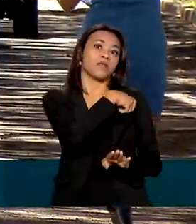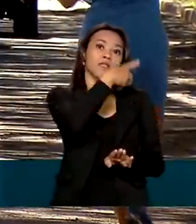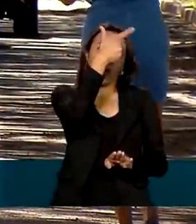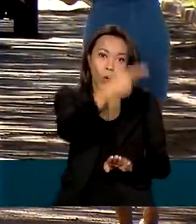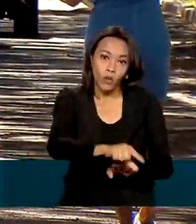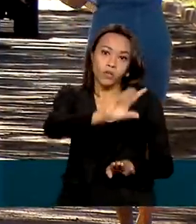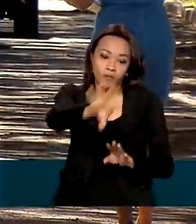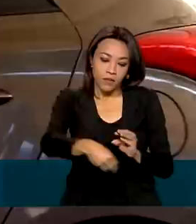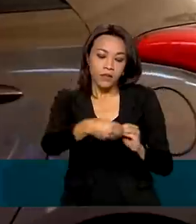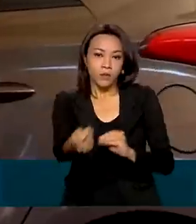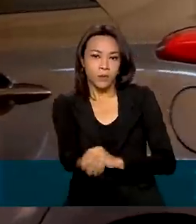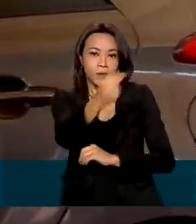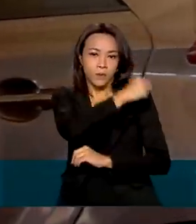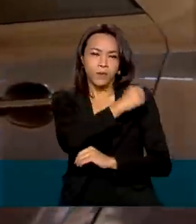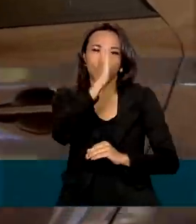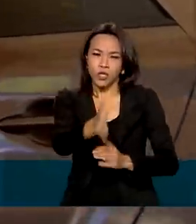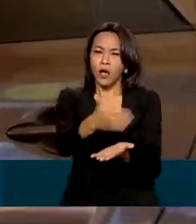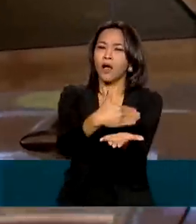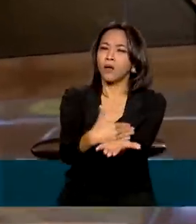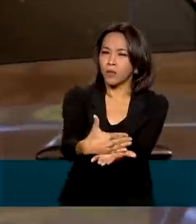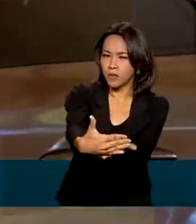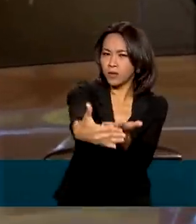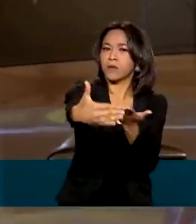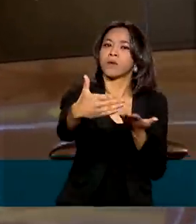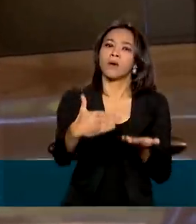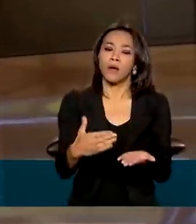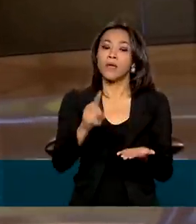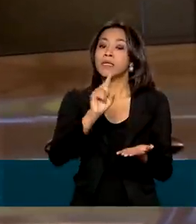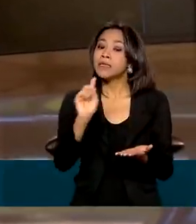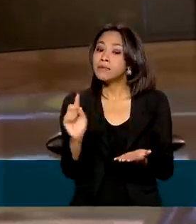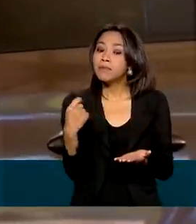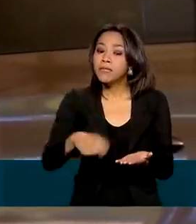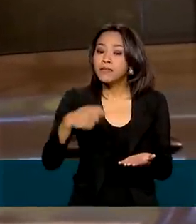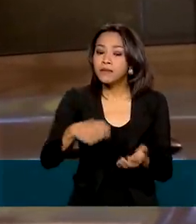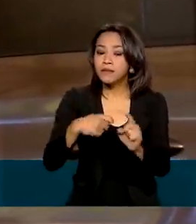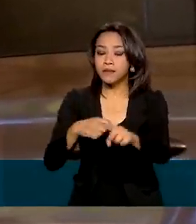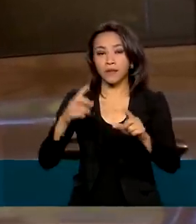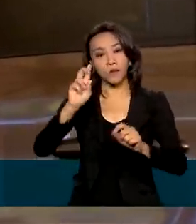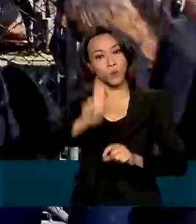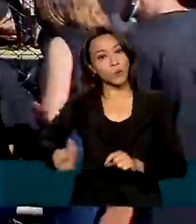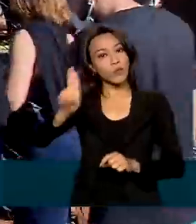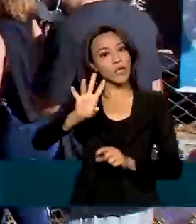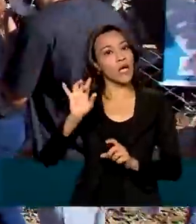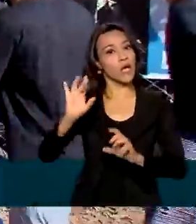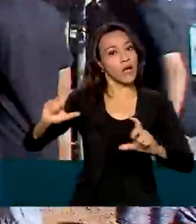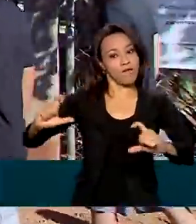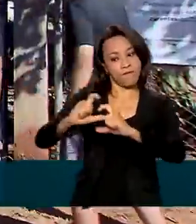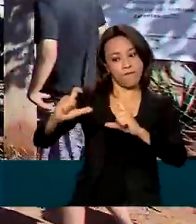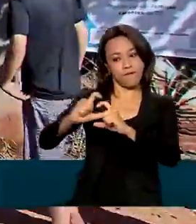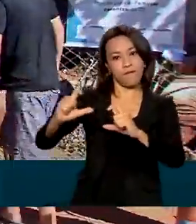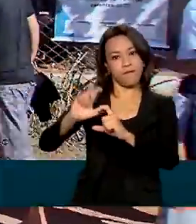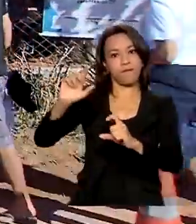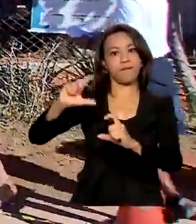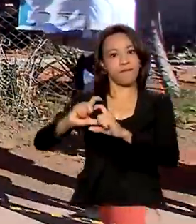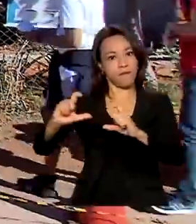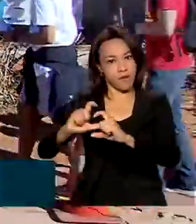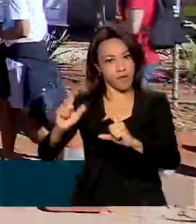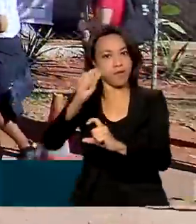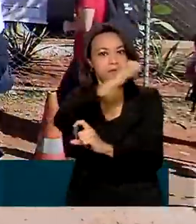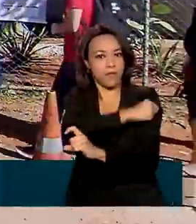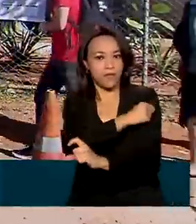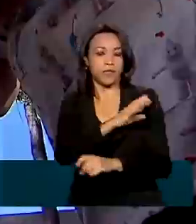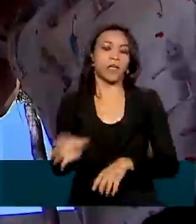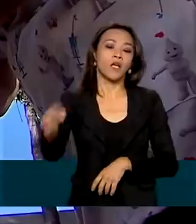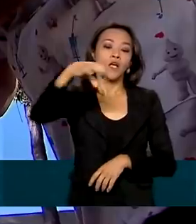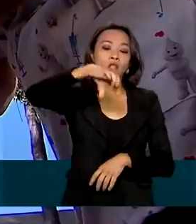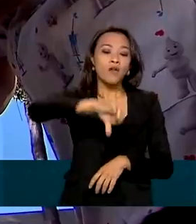do reforço já começou e deve ser feita preferencialmente com o imunizante da Pfizer. Segundo o Ministério da Saúde, mais de 91